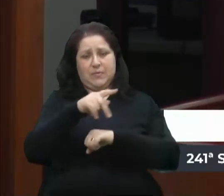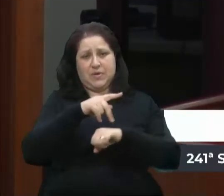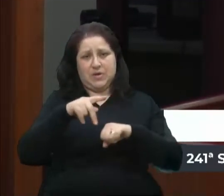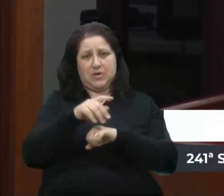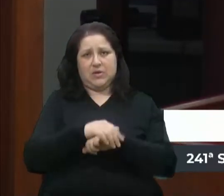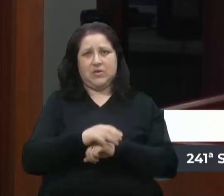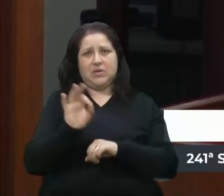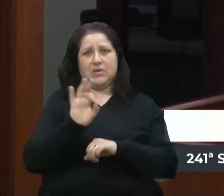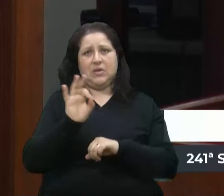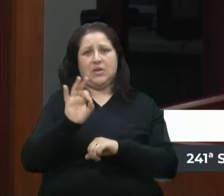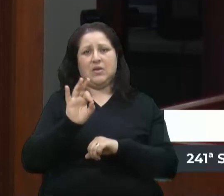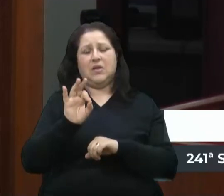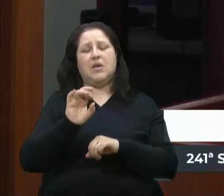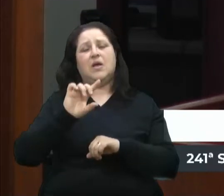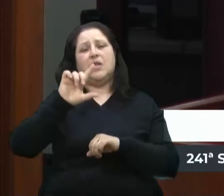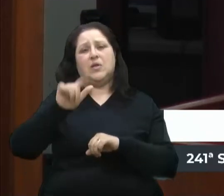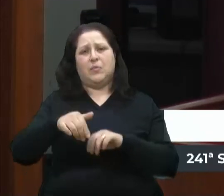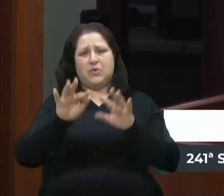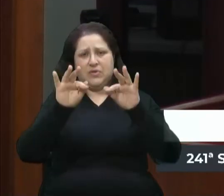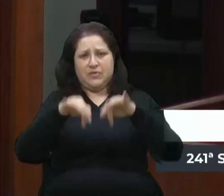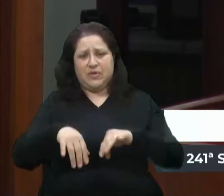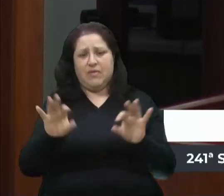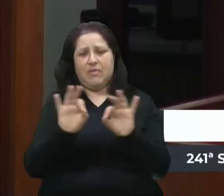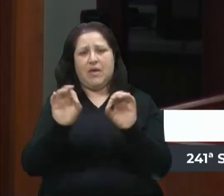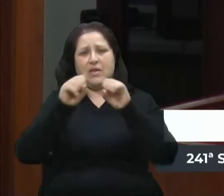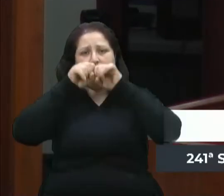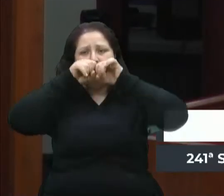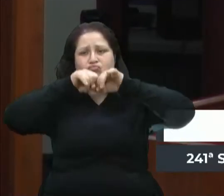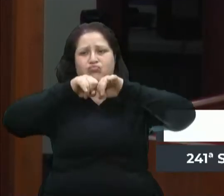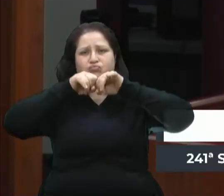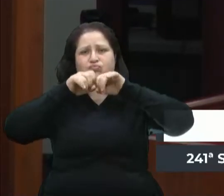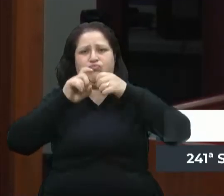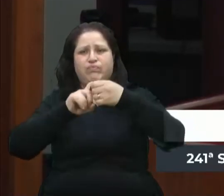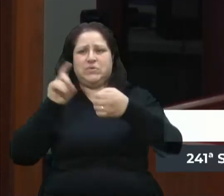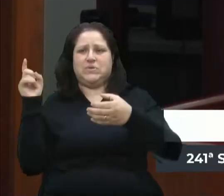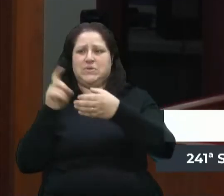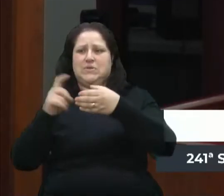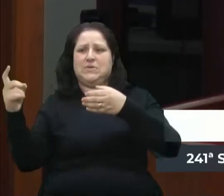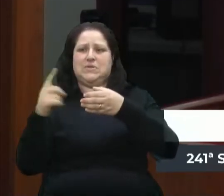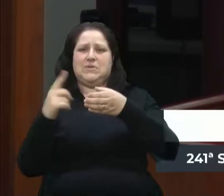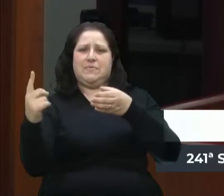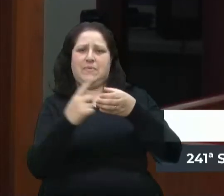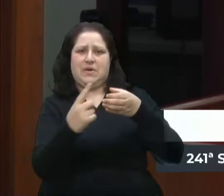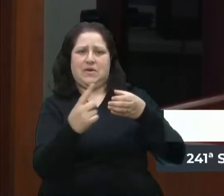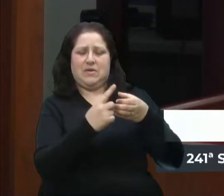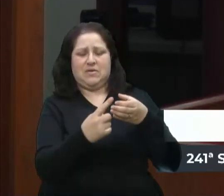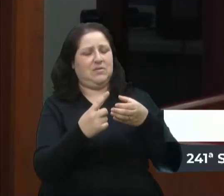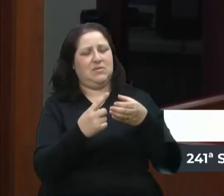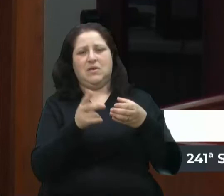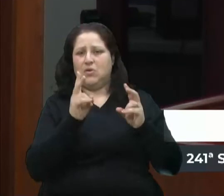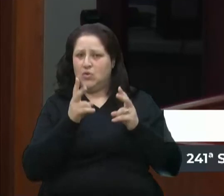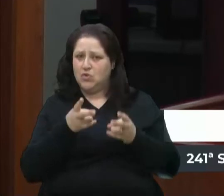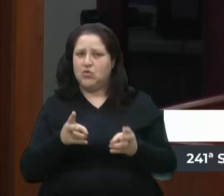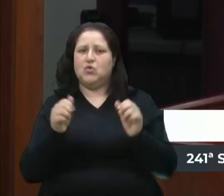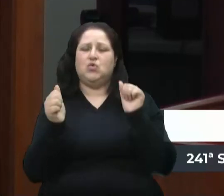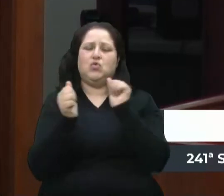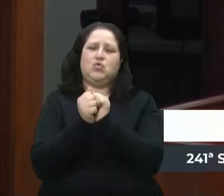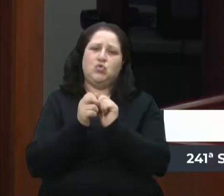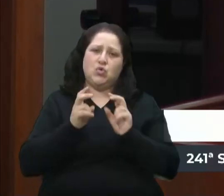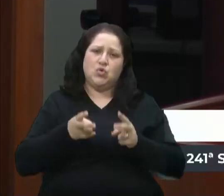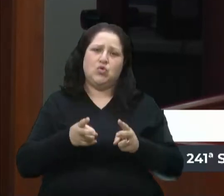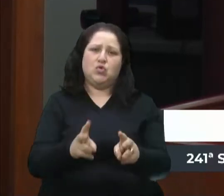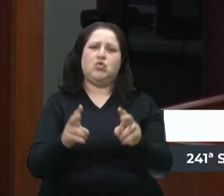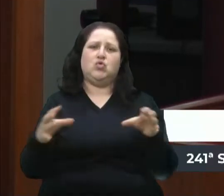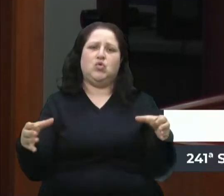espalhem depois de tudo isso passar. Continuem juntos, continuem nos grupos, porque é só dessa